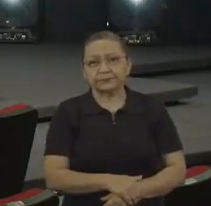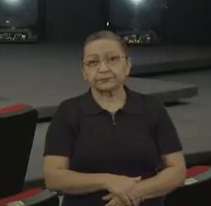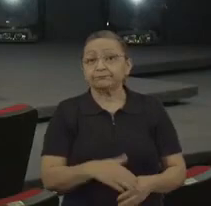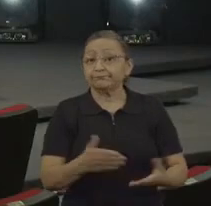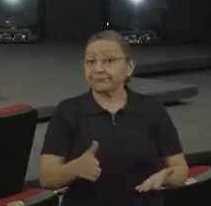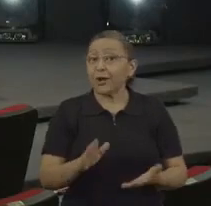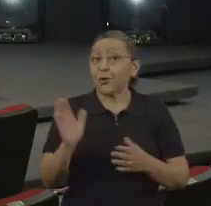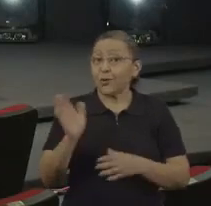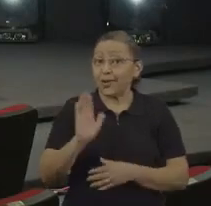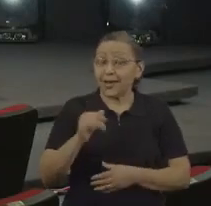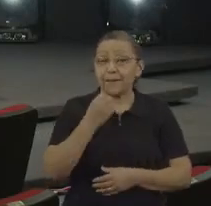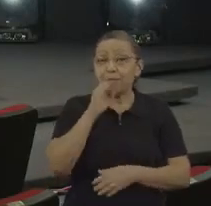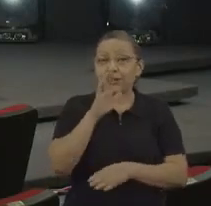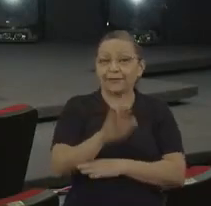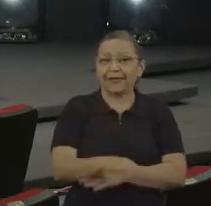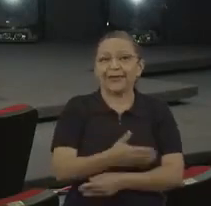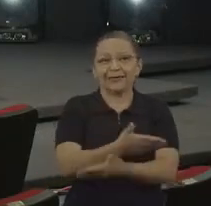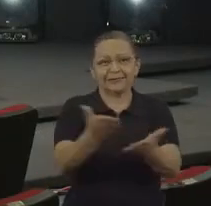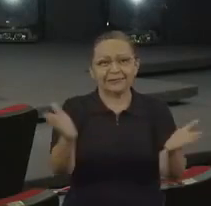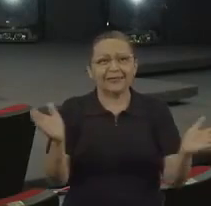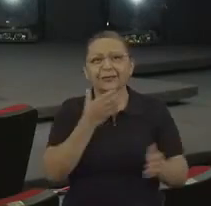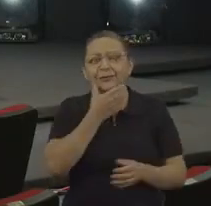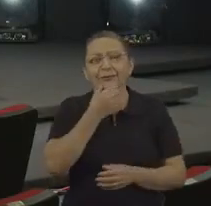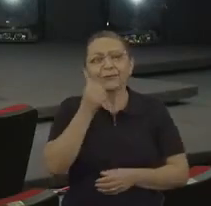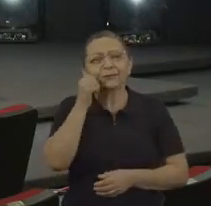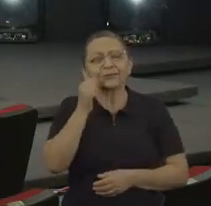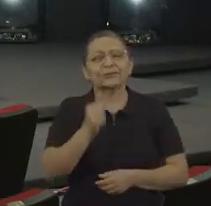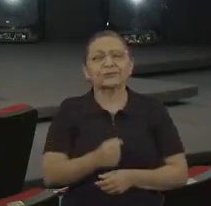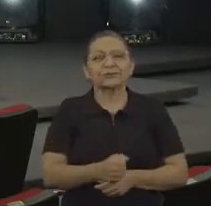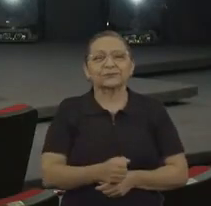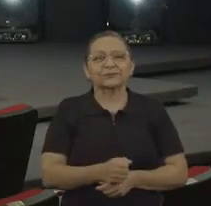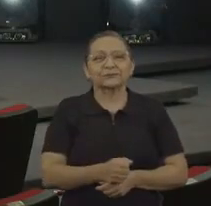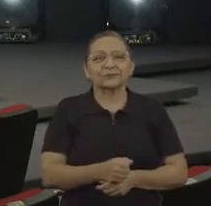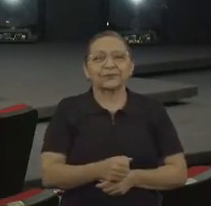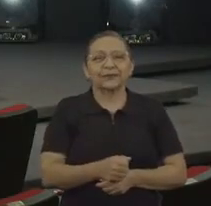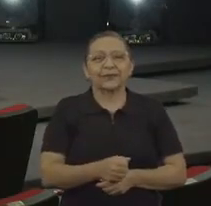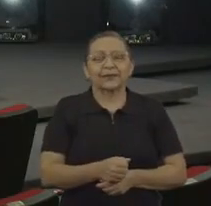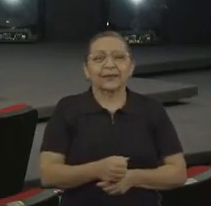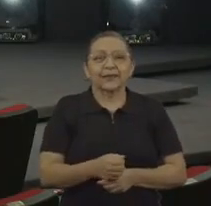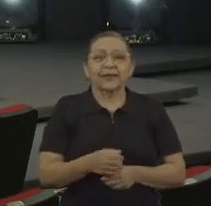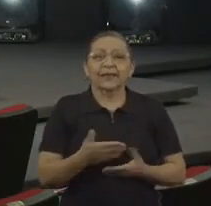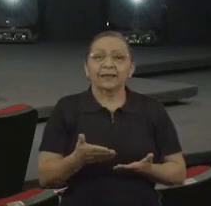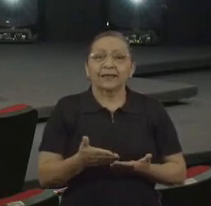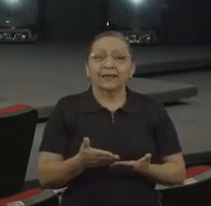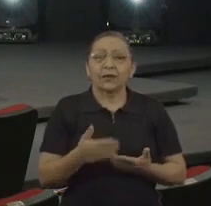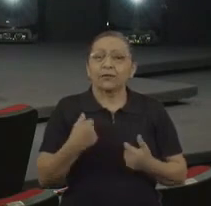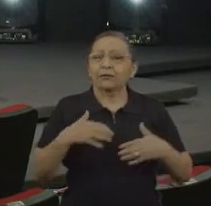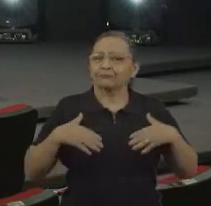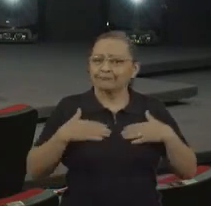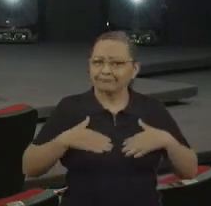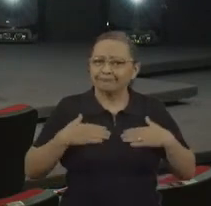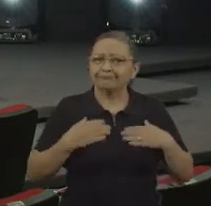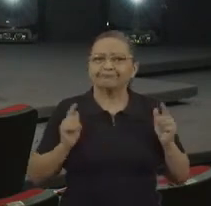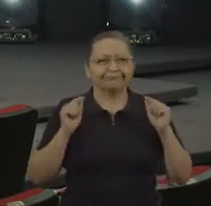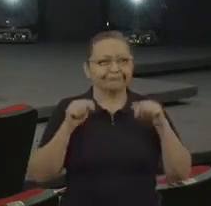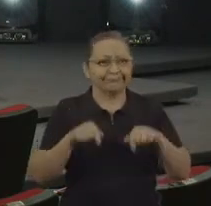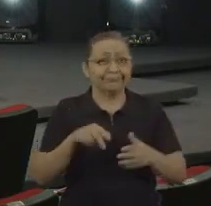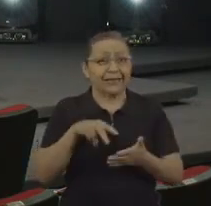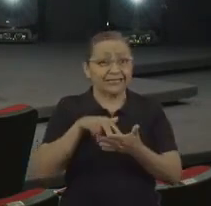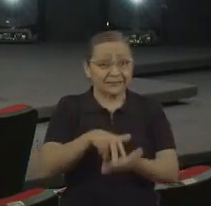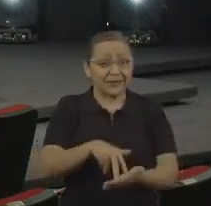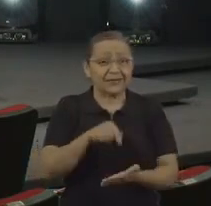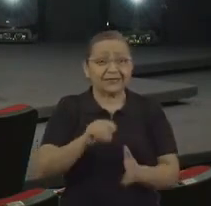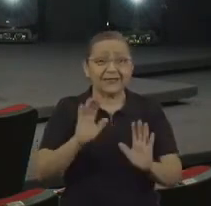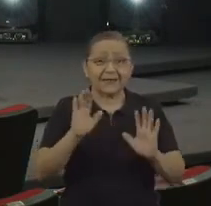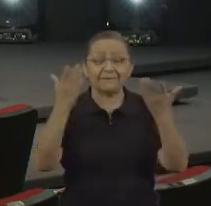Olá, boa tarde a todos, a todas. Boa tarde, para mim é uma satisfação participar desse evento. Gostaria de